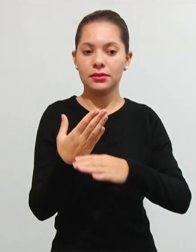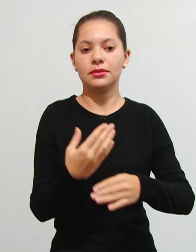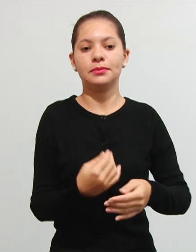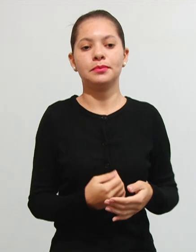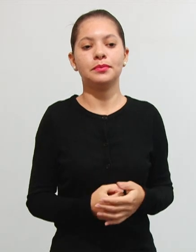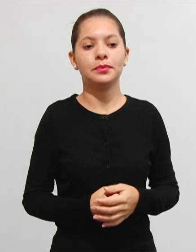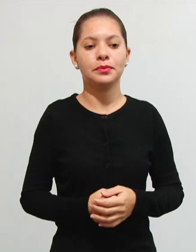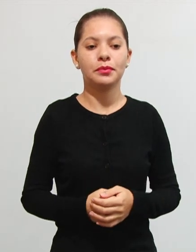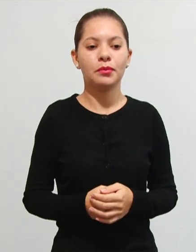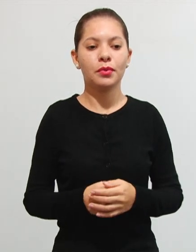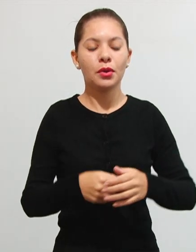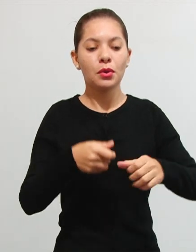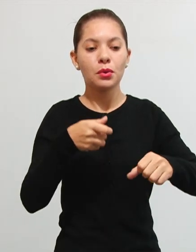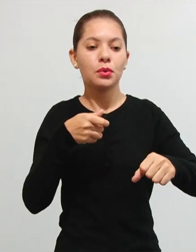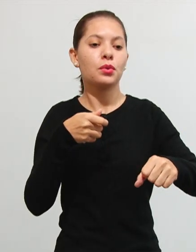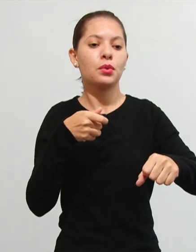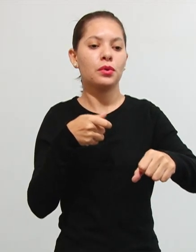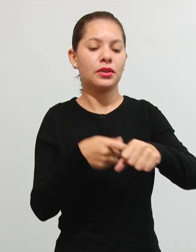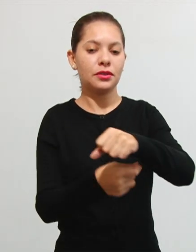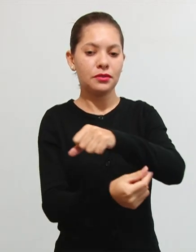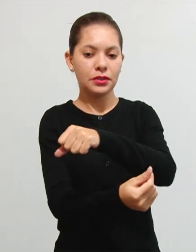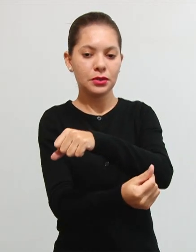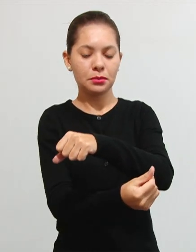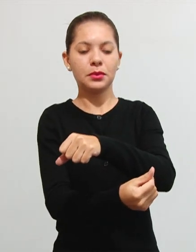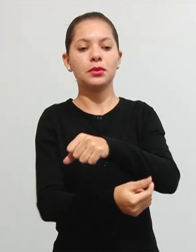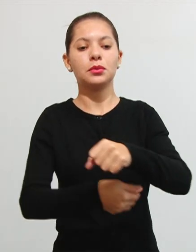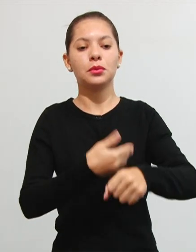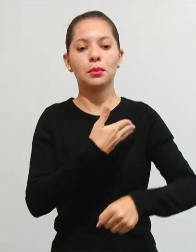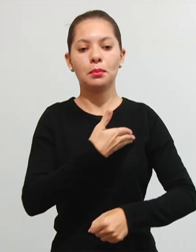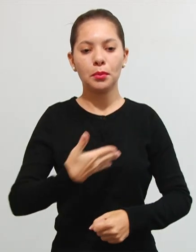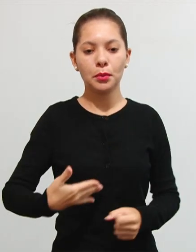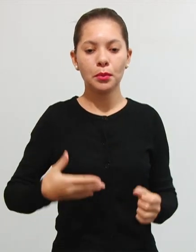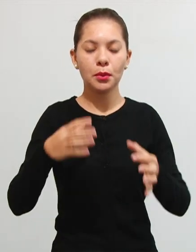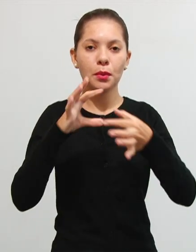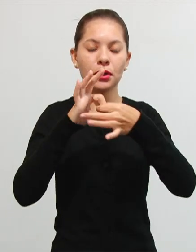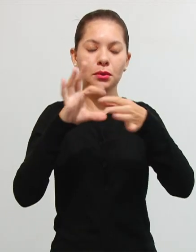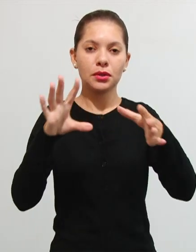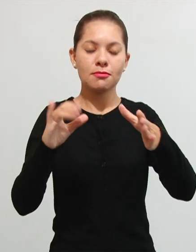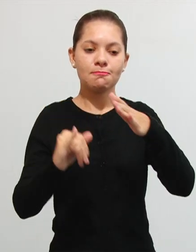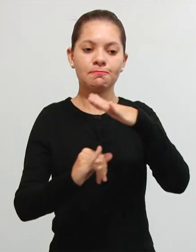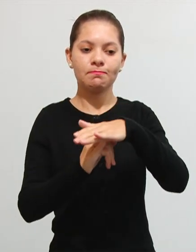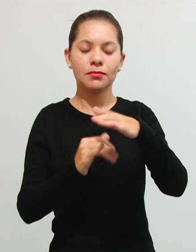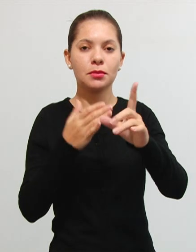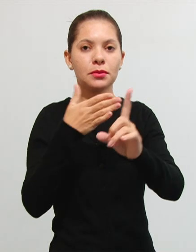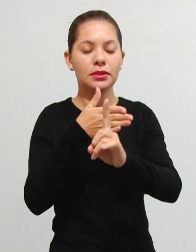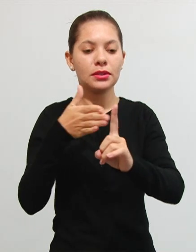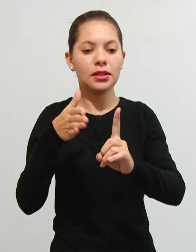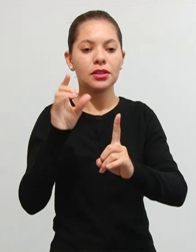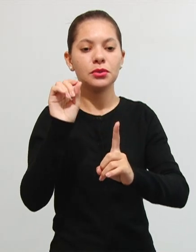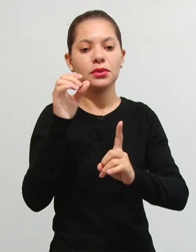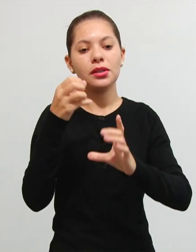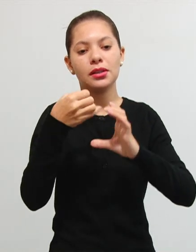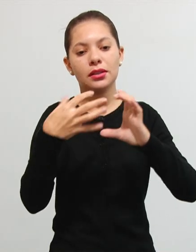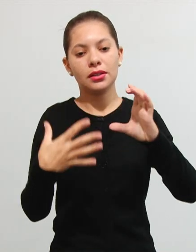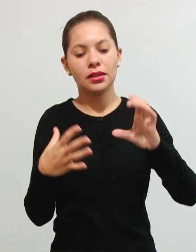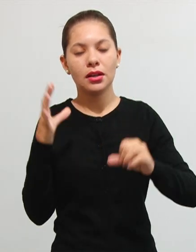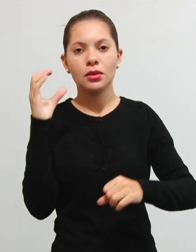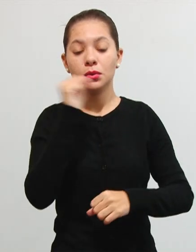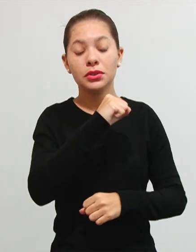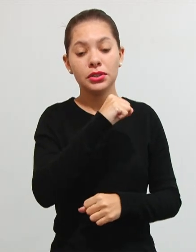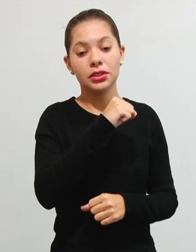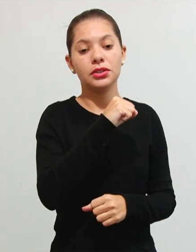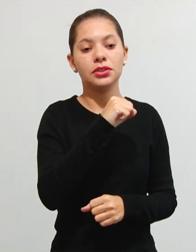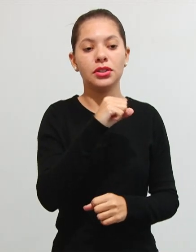o investimento público, tá? a autorização para essa instituição nessa modalidade seria o caráter urgente e de